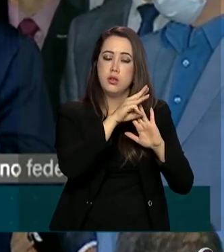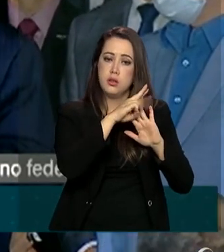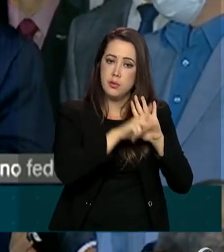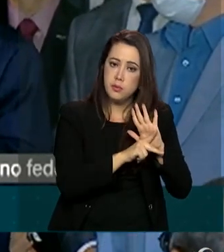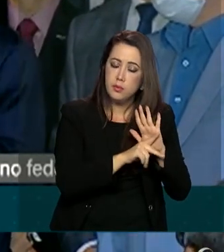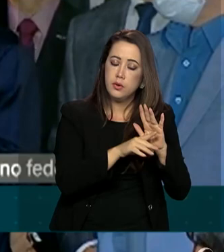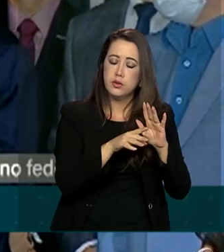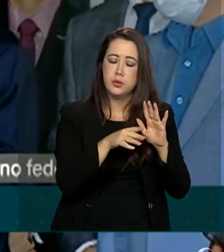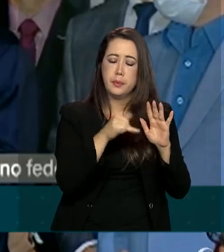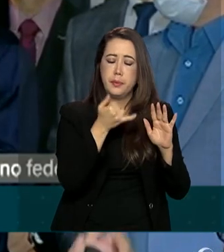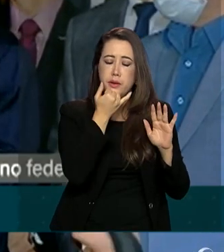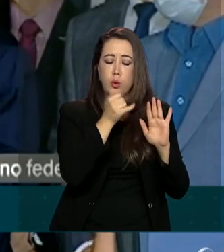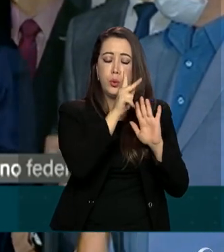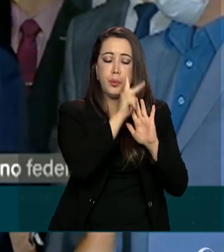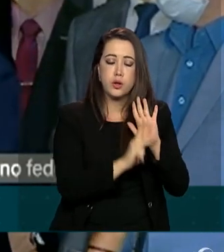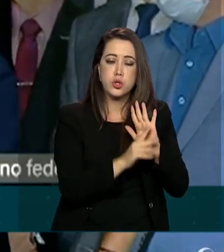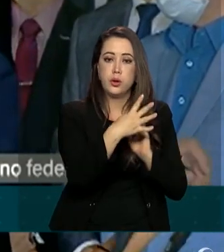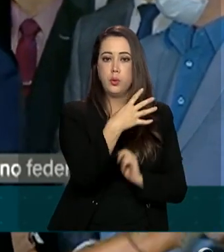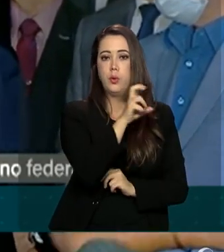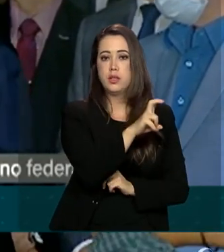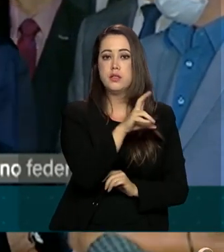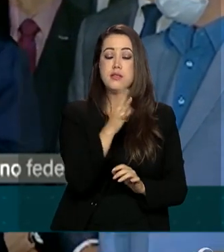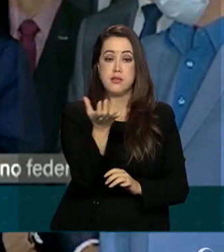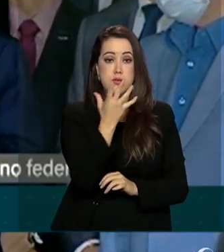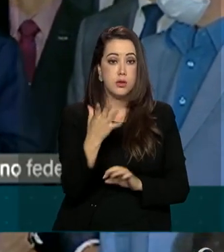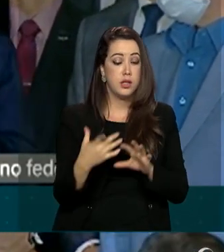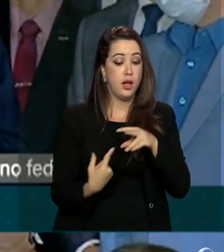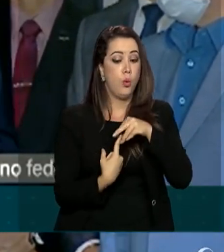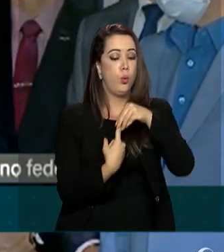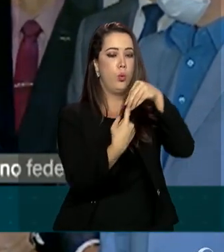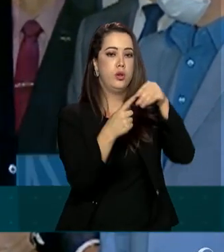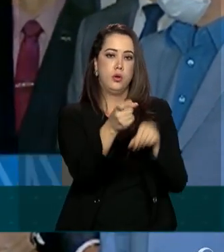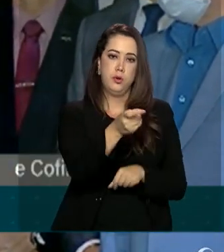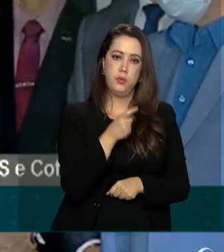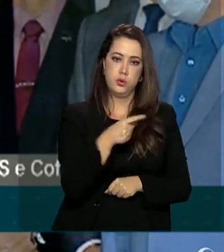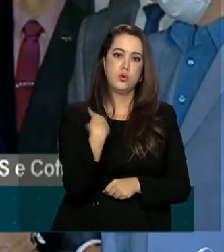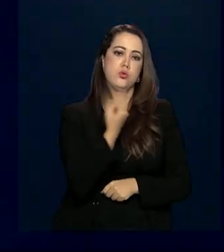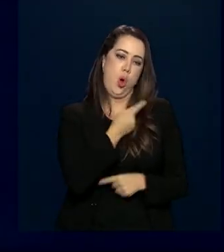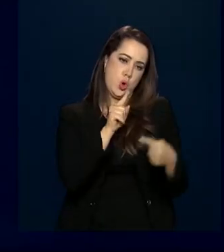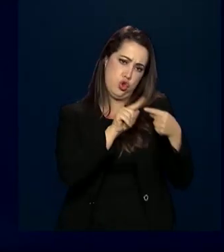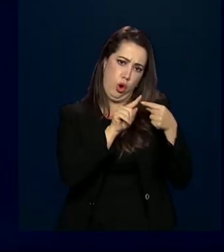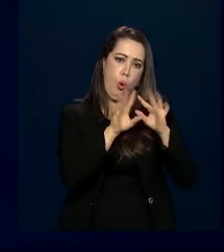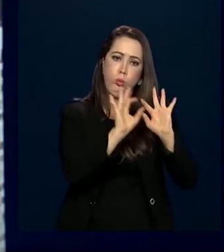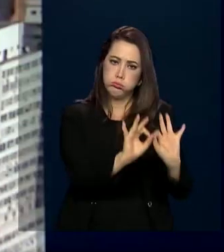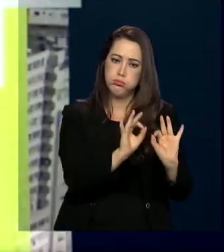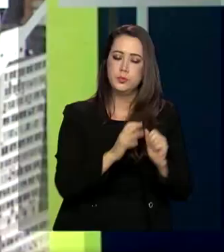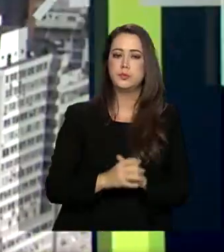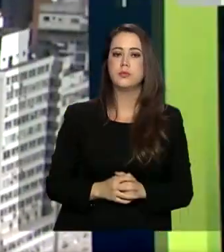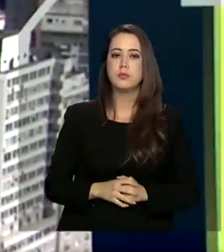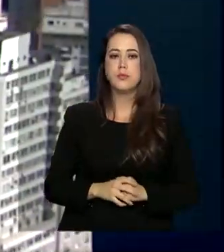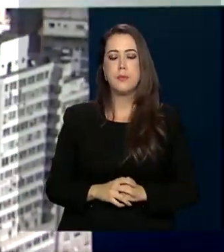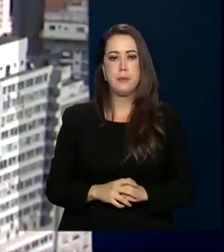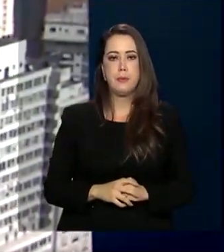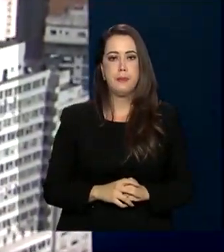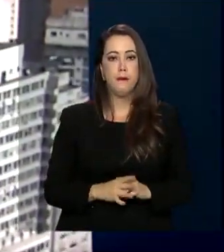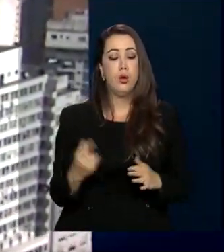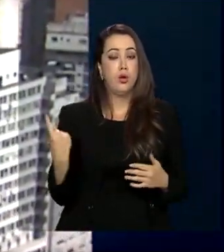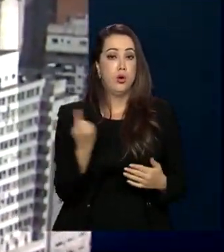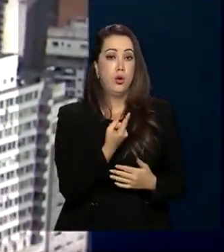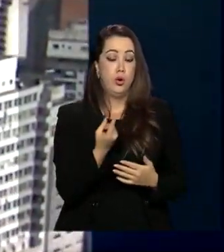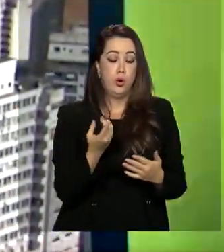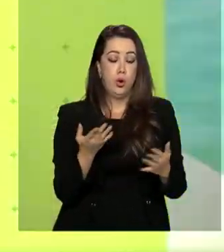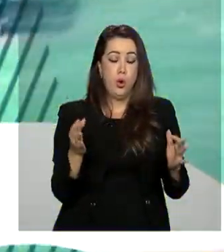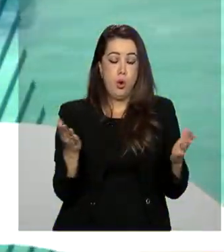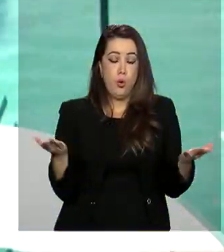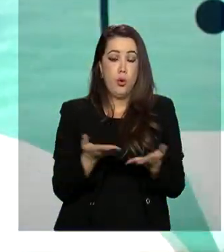que busca o acoplamento desses impostos. Nós apoiamos o acoplamento. Termina hoje o prazo para